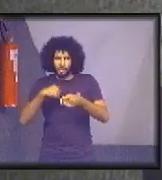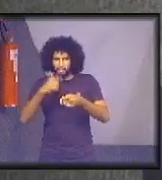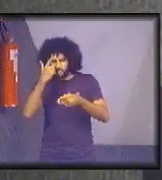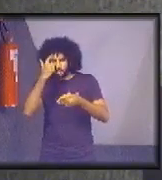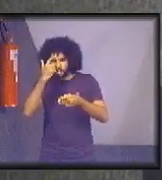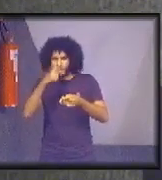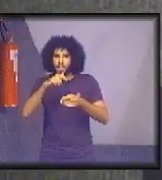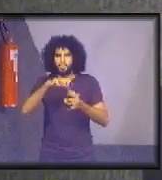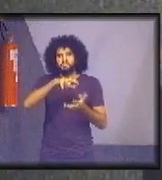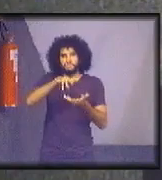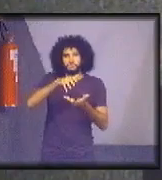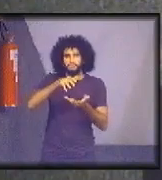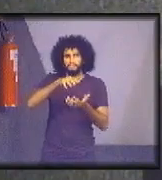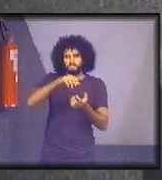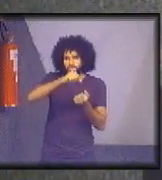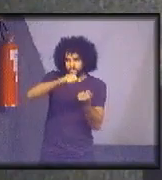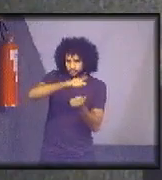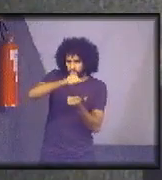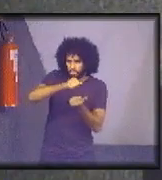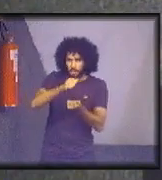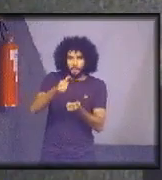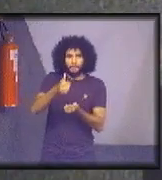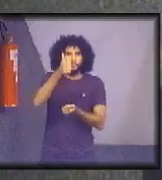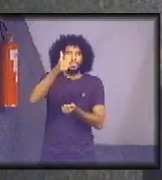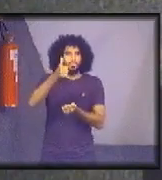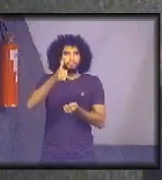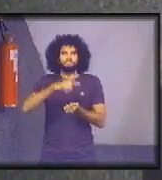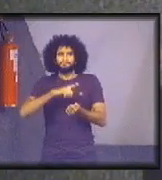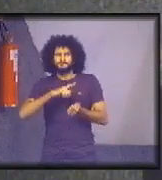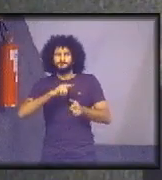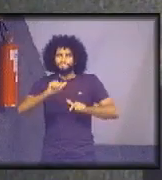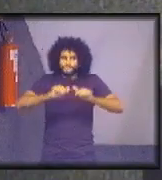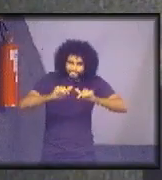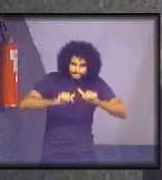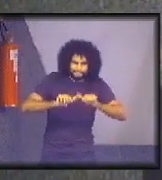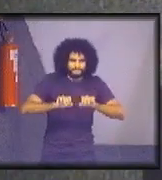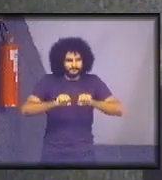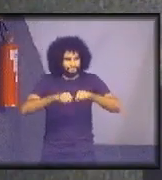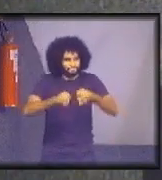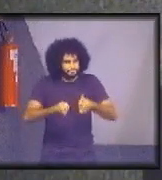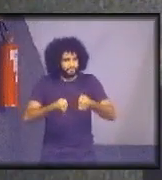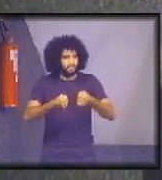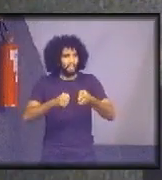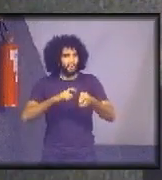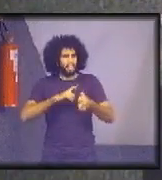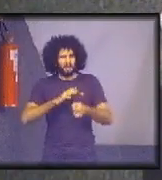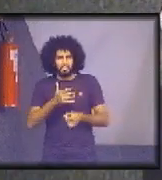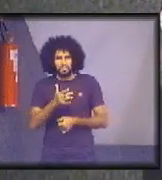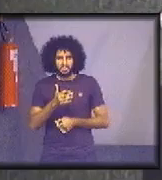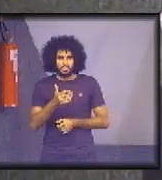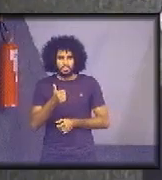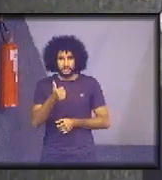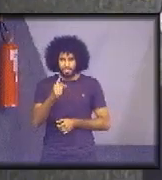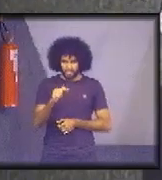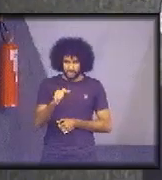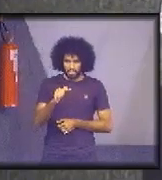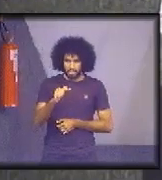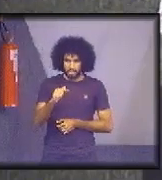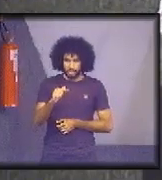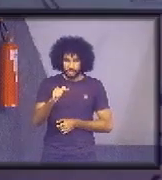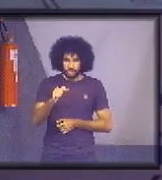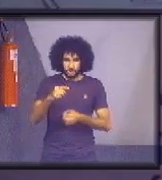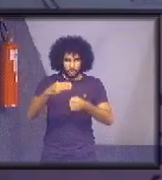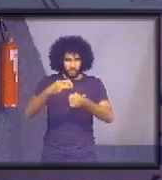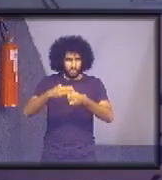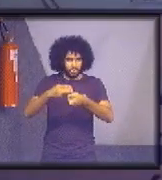mais sustentável e começamos a trabalhar. Definimos 17 municípios